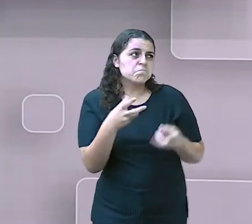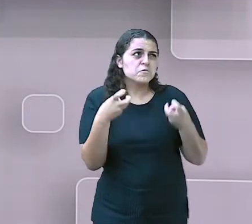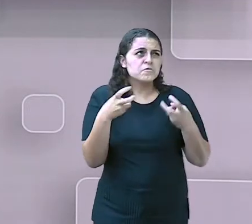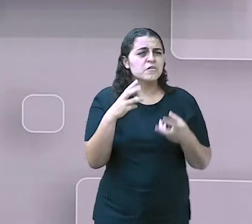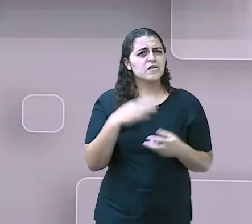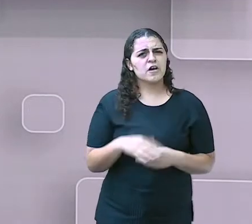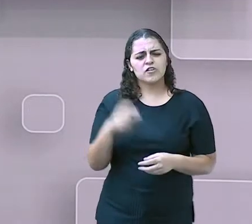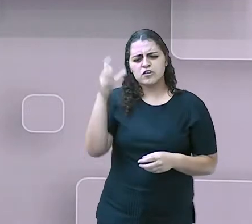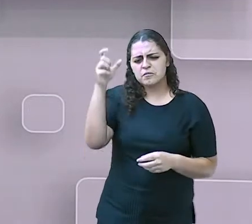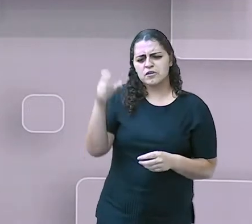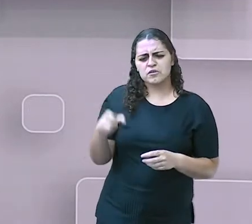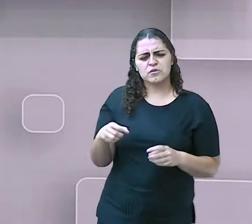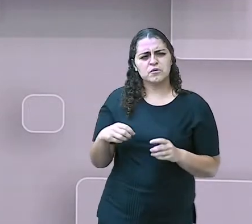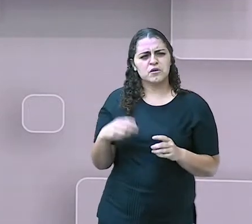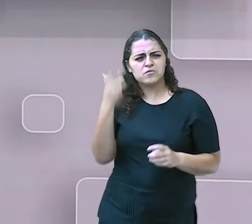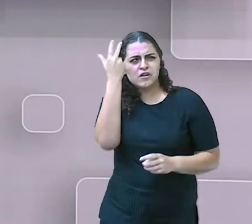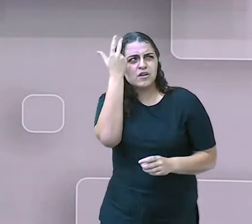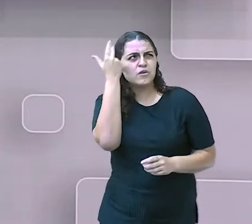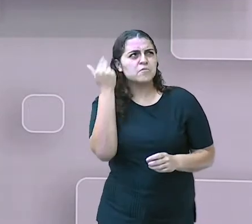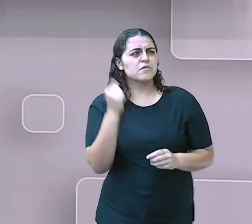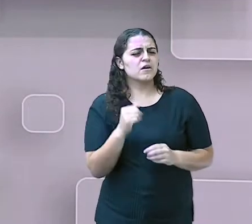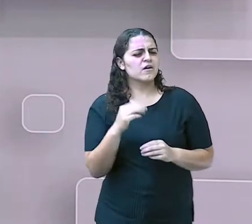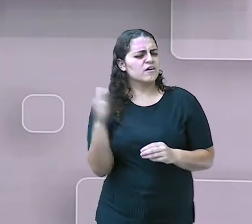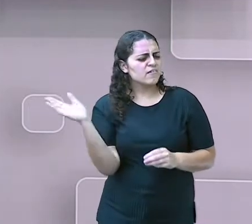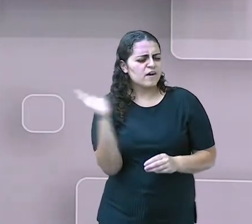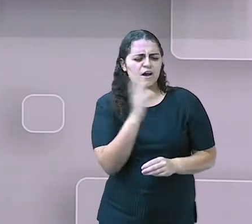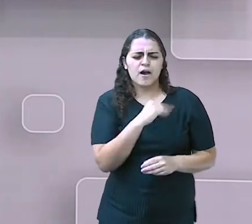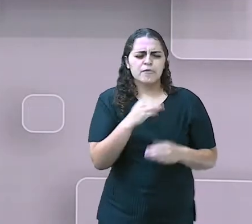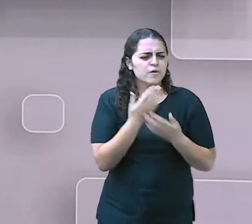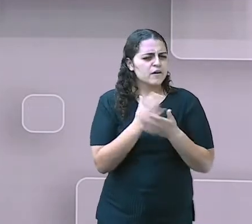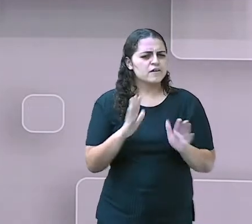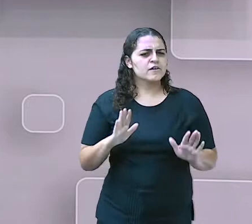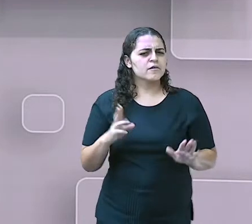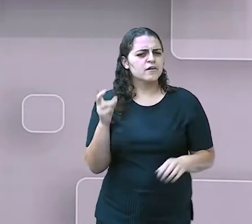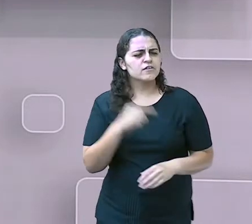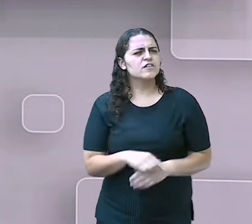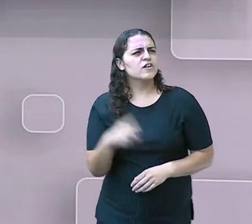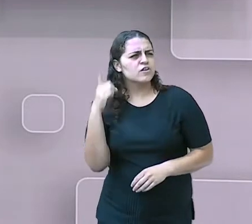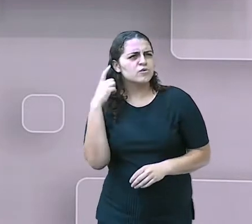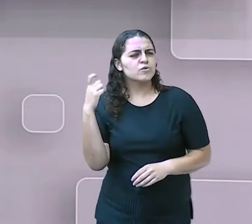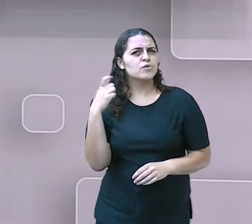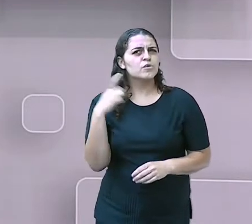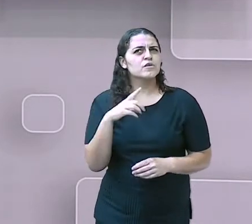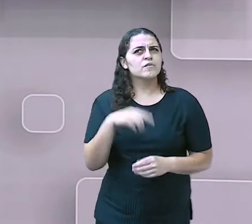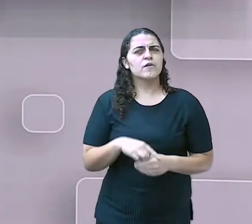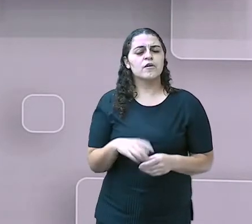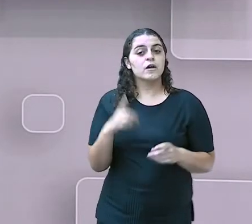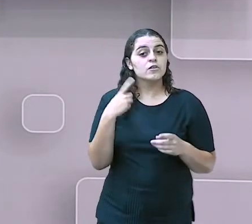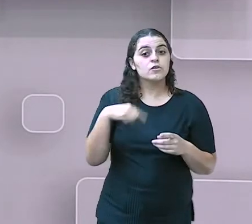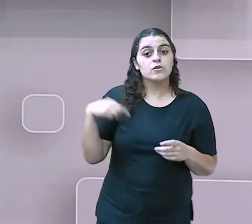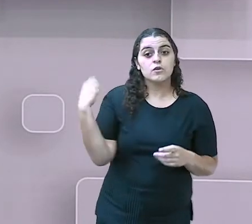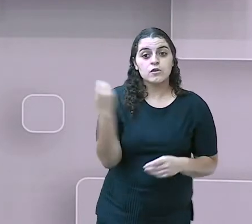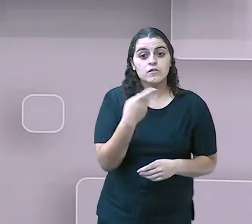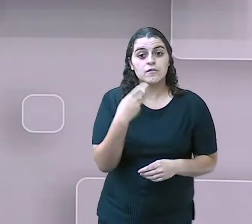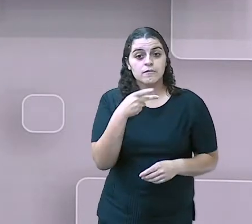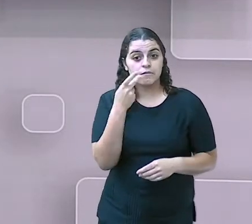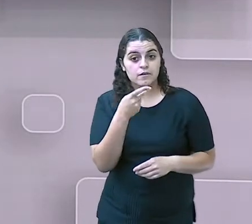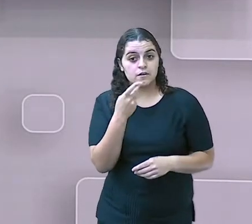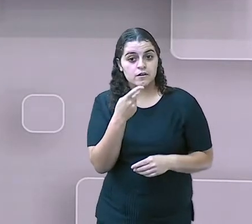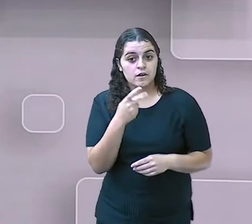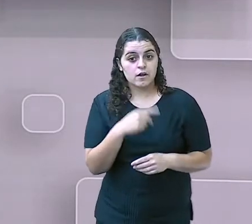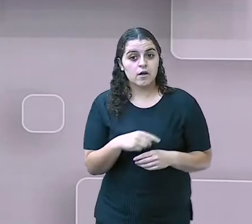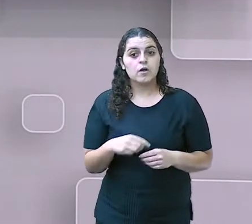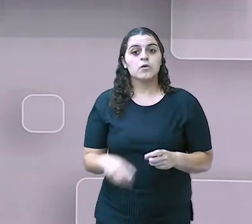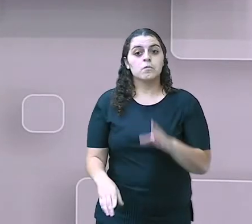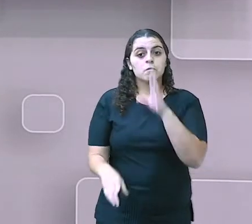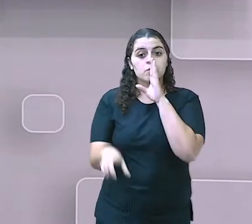personalidade, não é alteração, vai passar, sabe quando você ouve uma coisa assim? Mas nós vamos falar sobre mutismo,